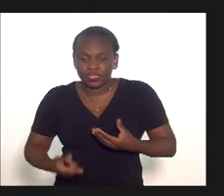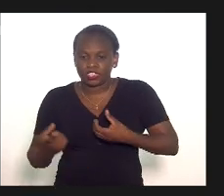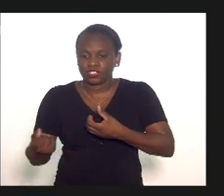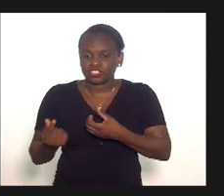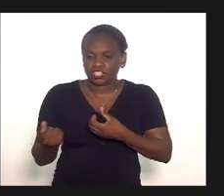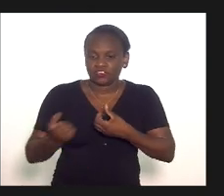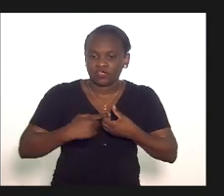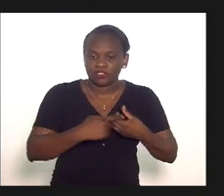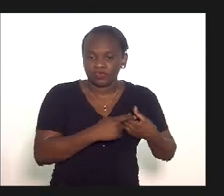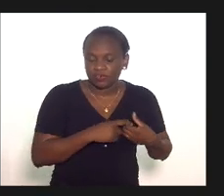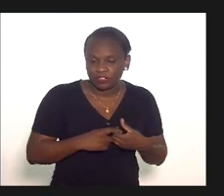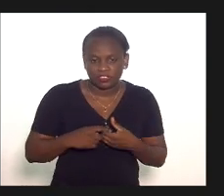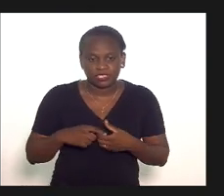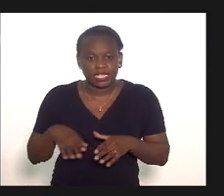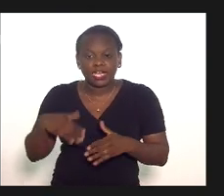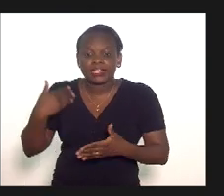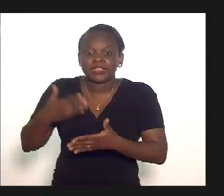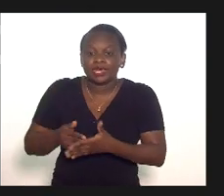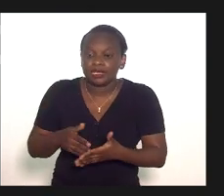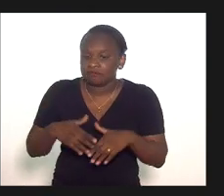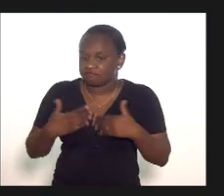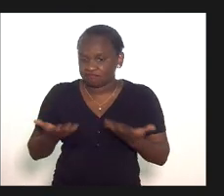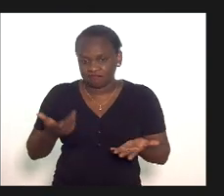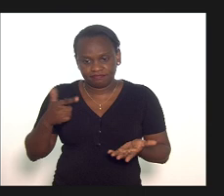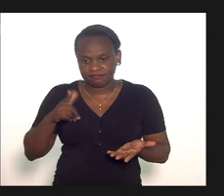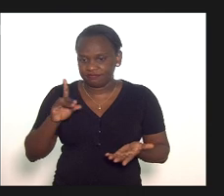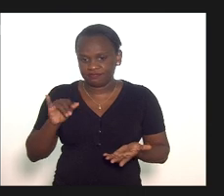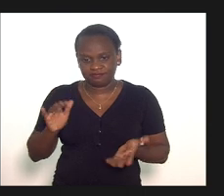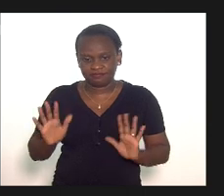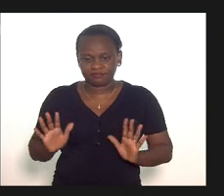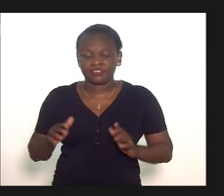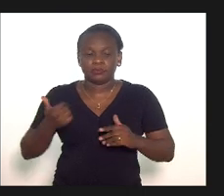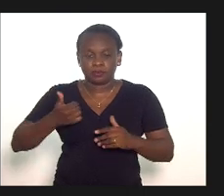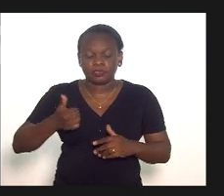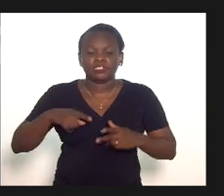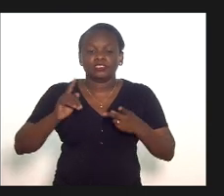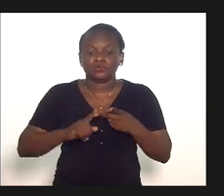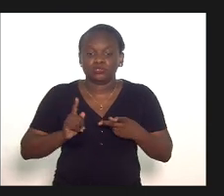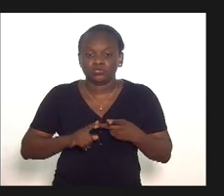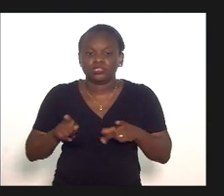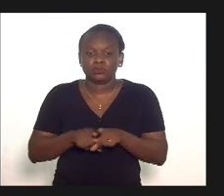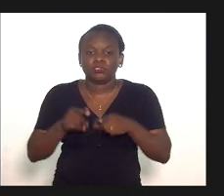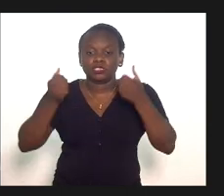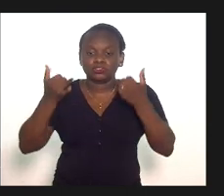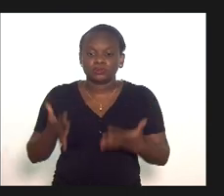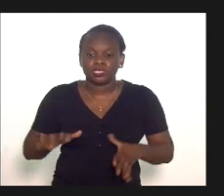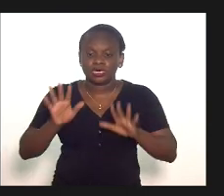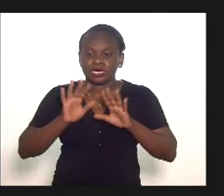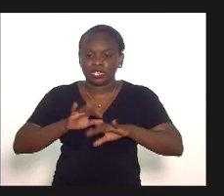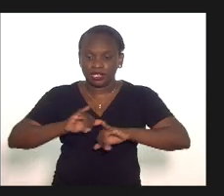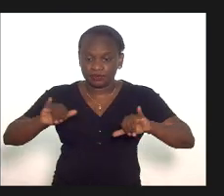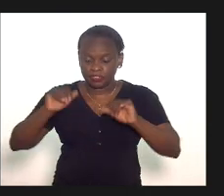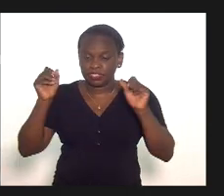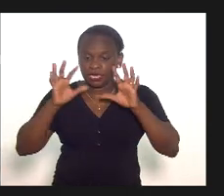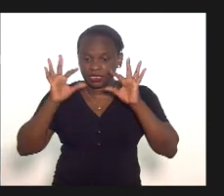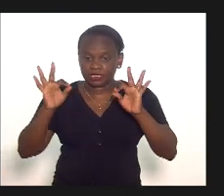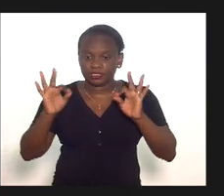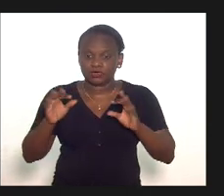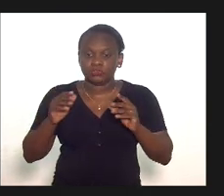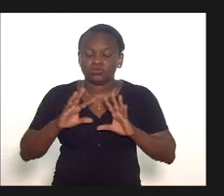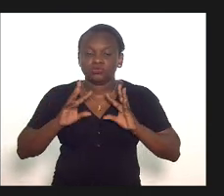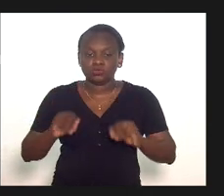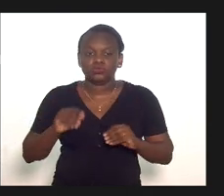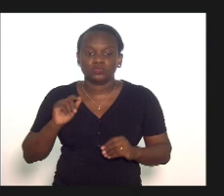até quando ele vai se perpetuar esse é o primeiro ponto e em segundo eu gostaria de chamar a atenção a todos com